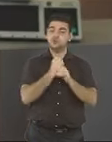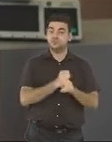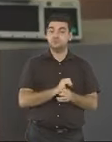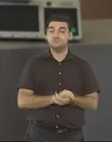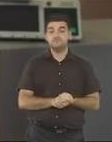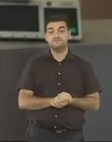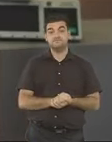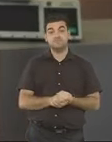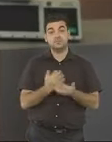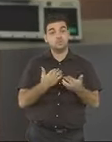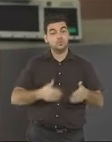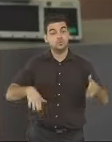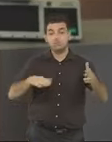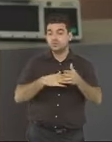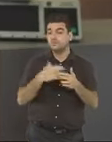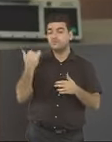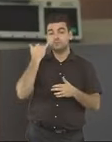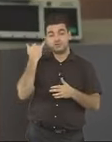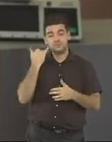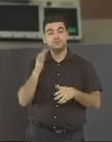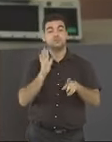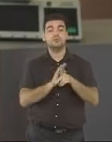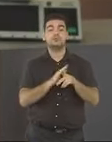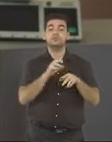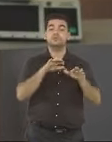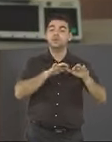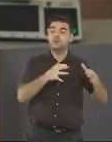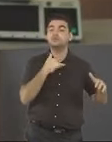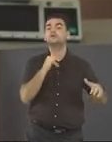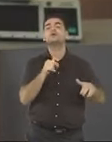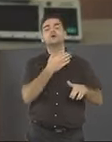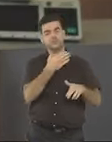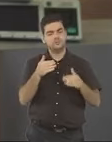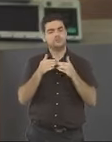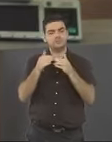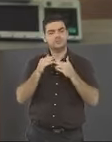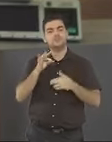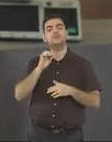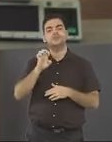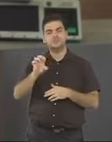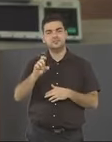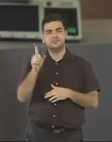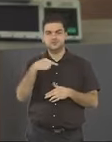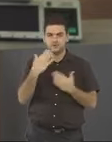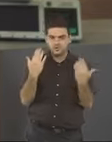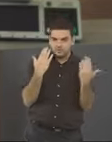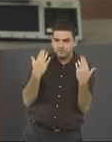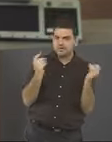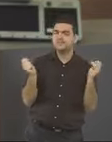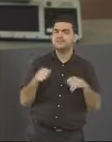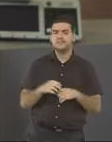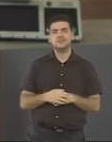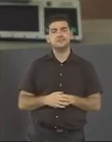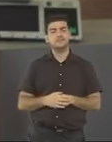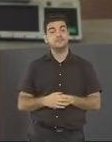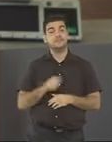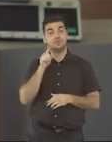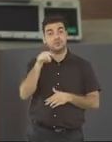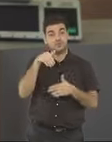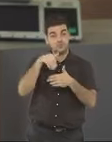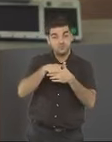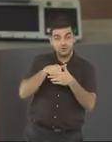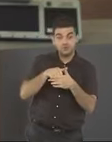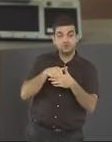Todos os arquivos gerados pela urna podem ser solicitados para a conferência. O voto